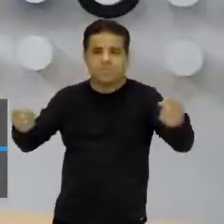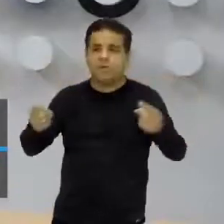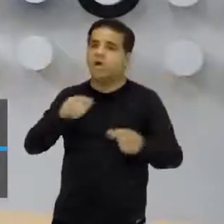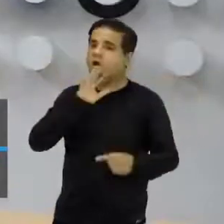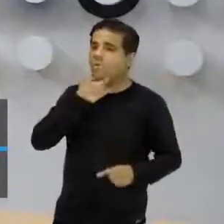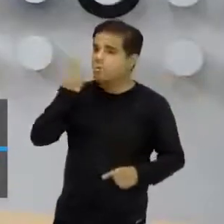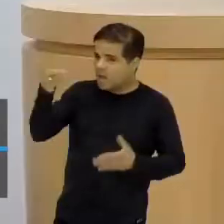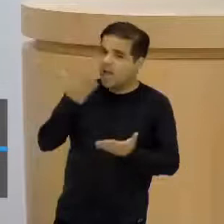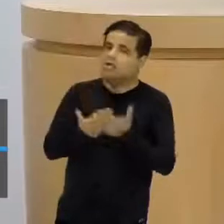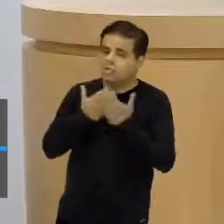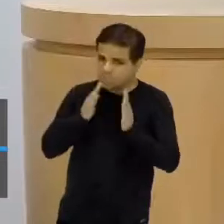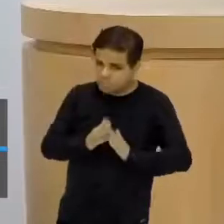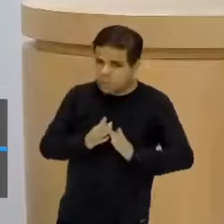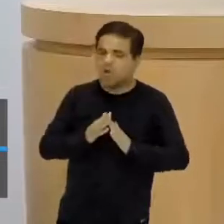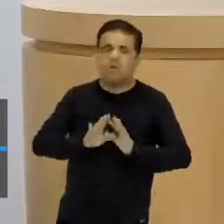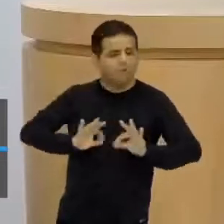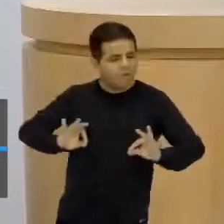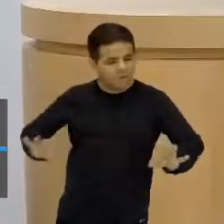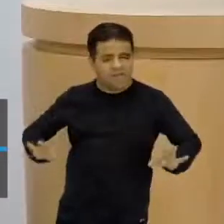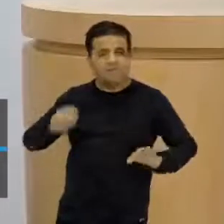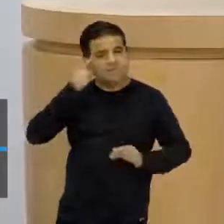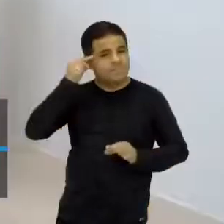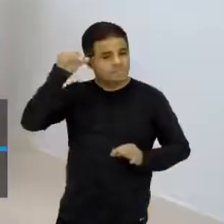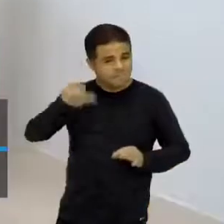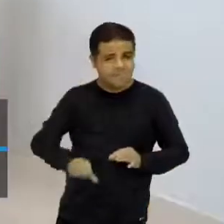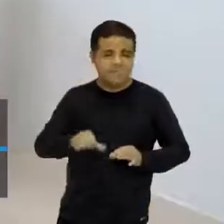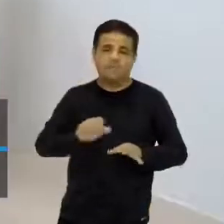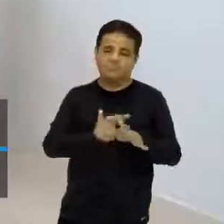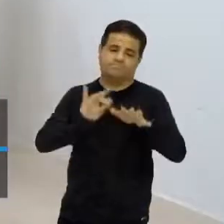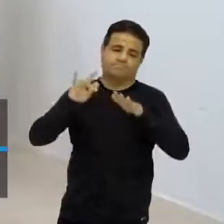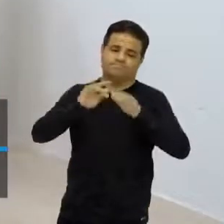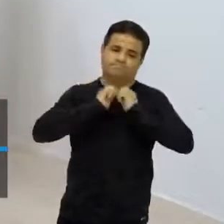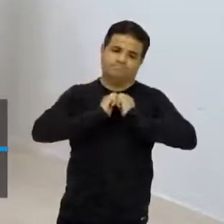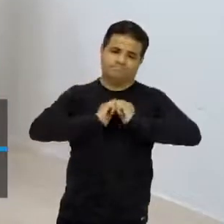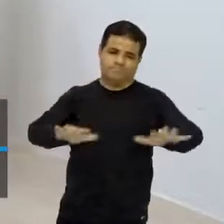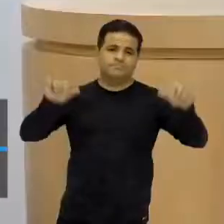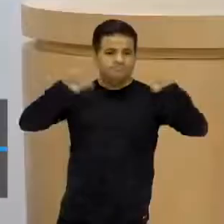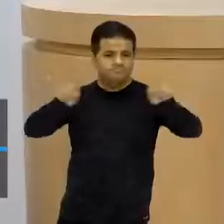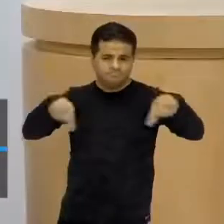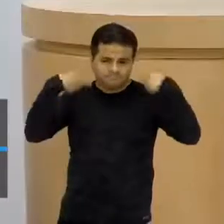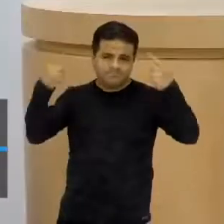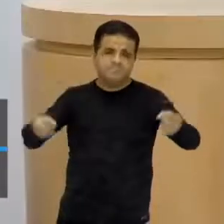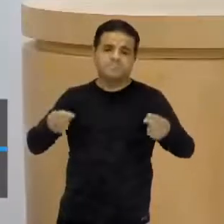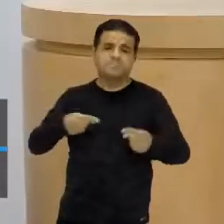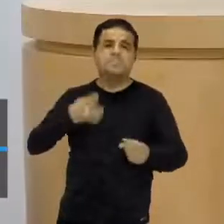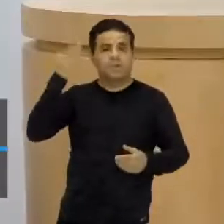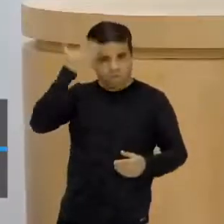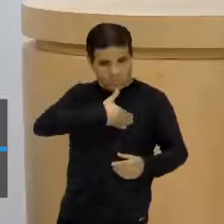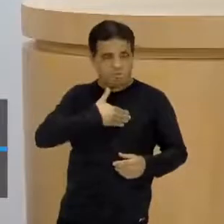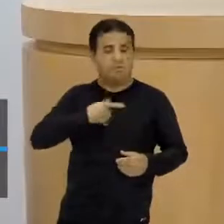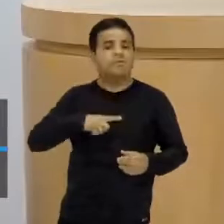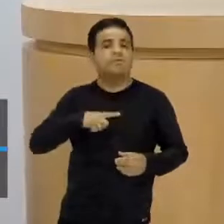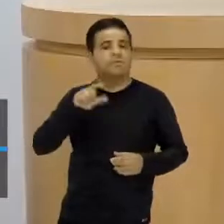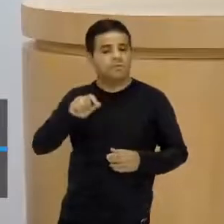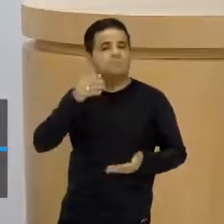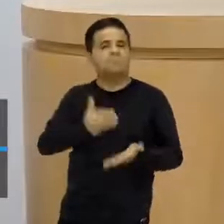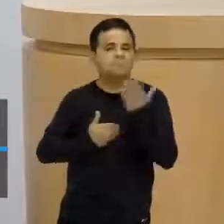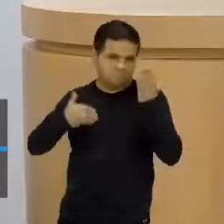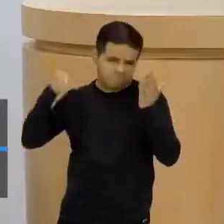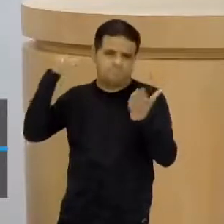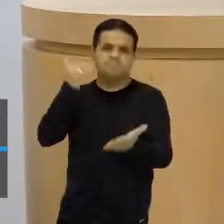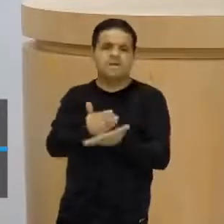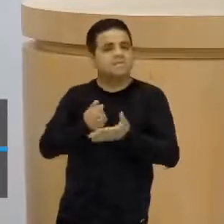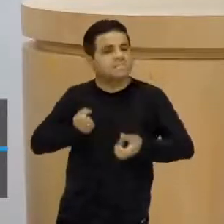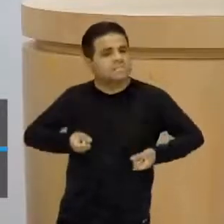escola, né? Porque é horroroso na escola, Imagina, a repercussão é muito maior. Então, comprovando mais e mais